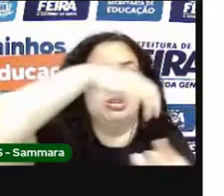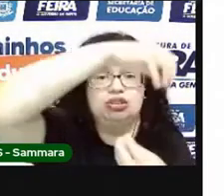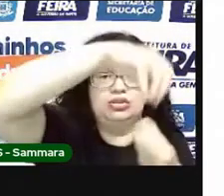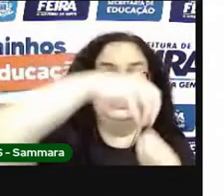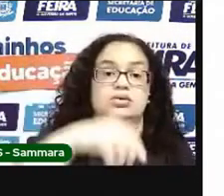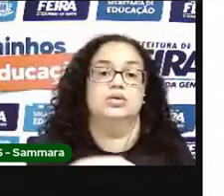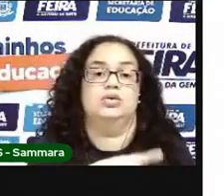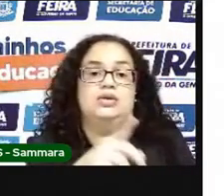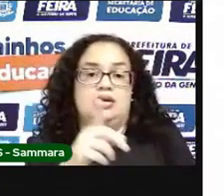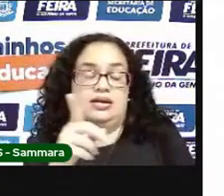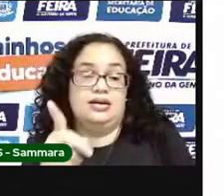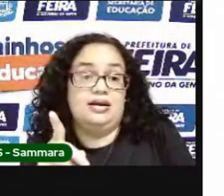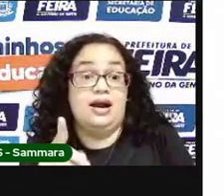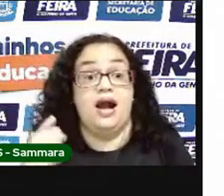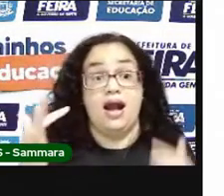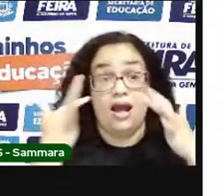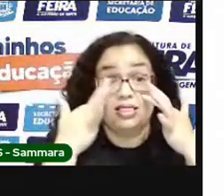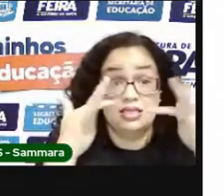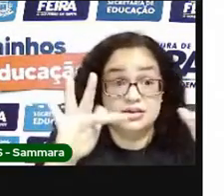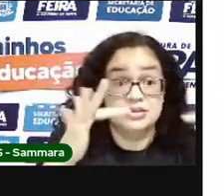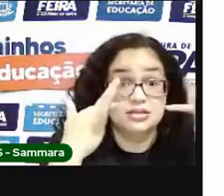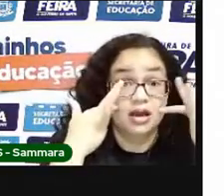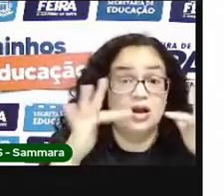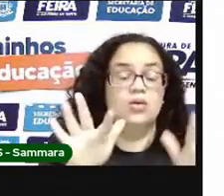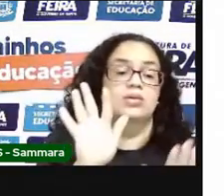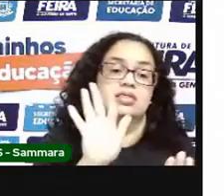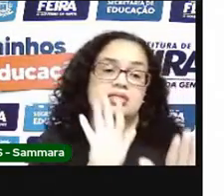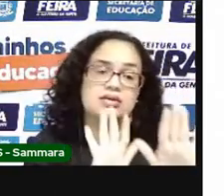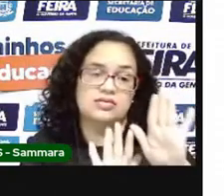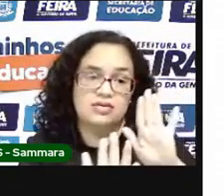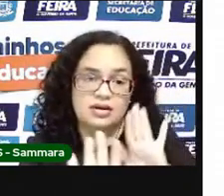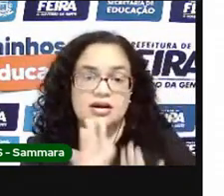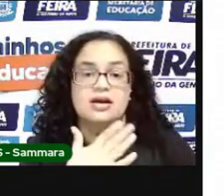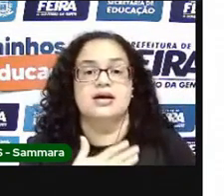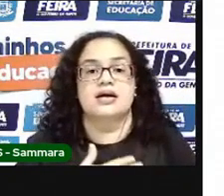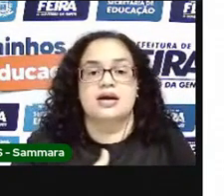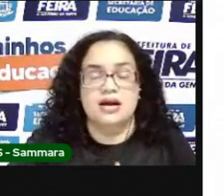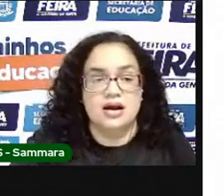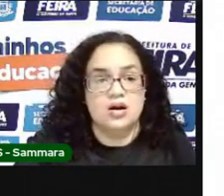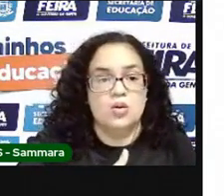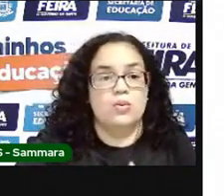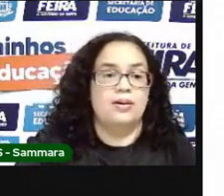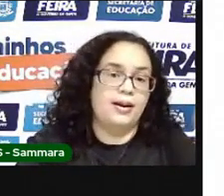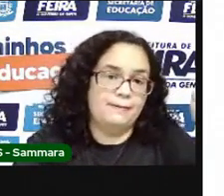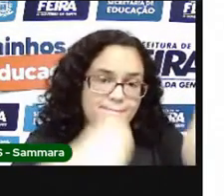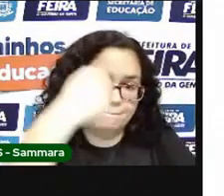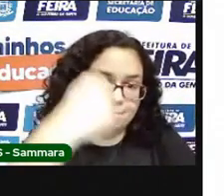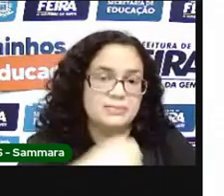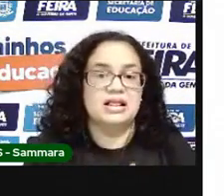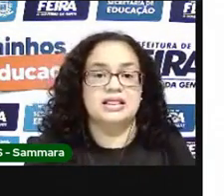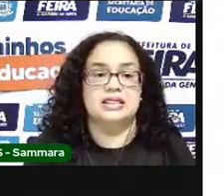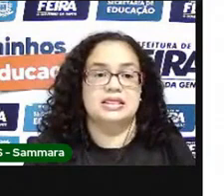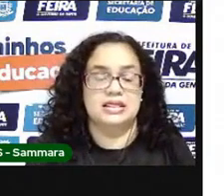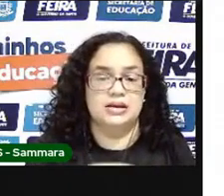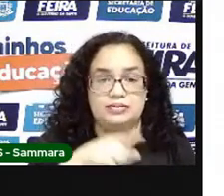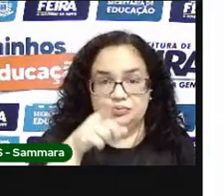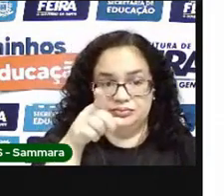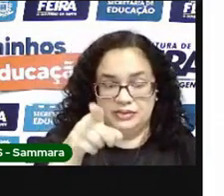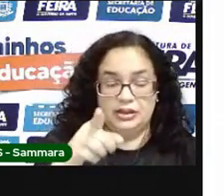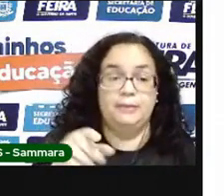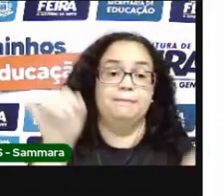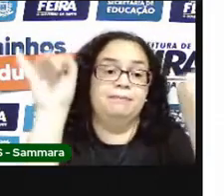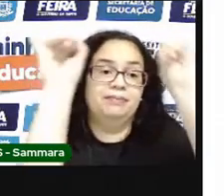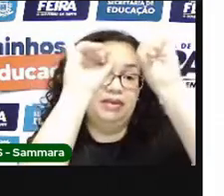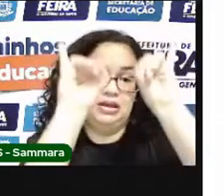Do lado, atenção, devagar, trânsito de pedestres. E tem aqui o símbolo